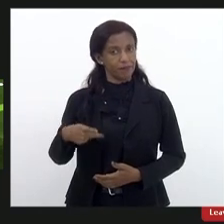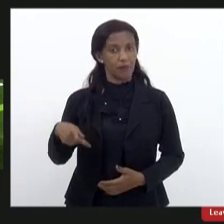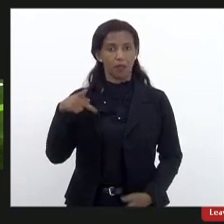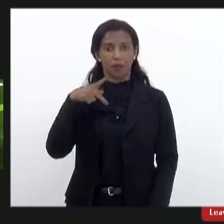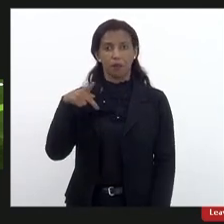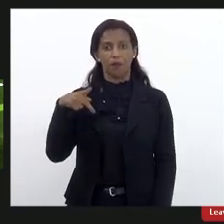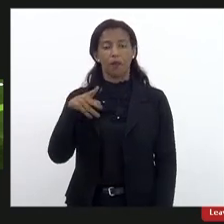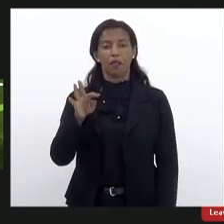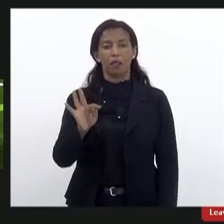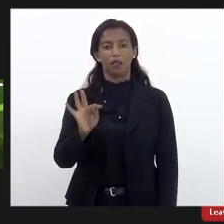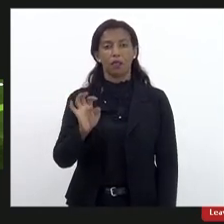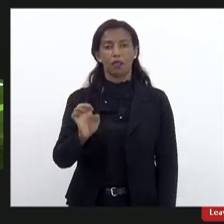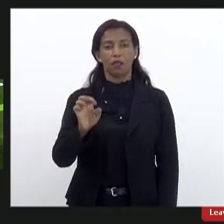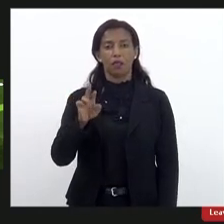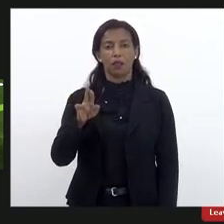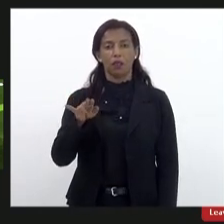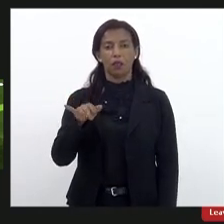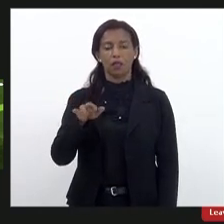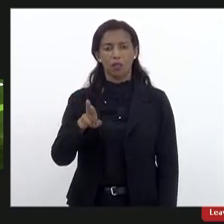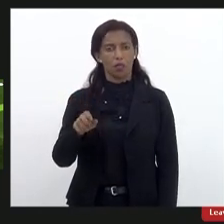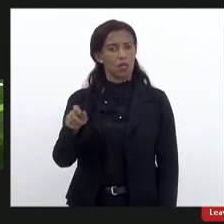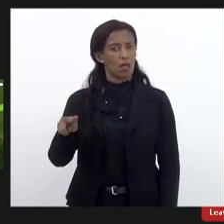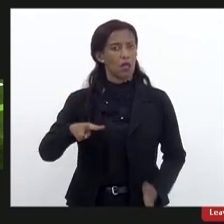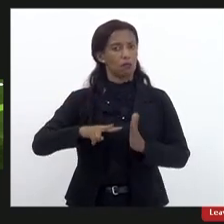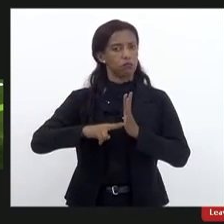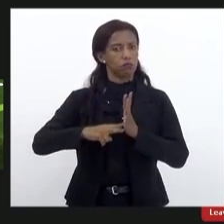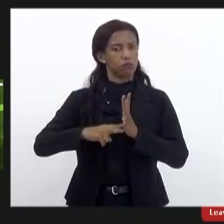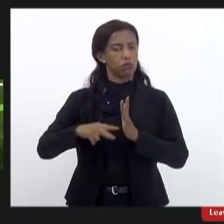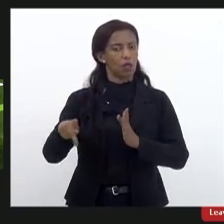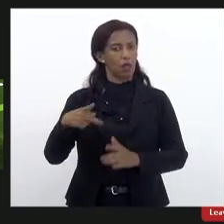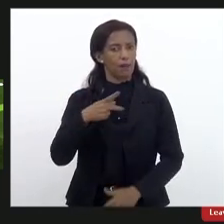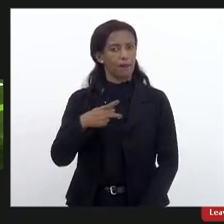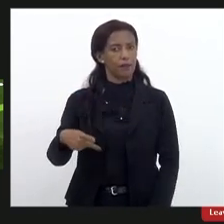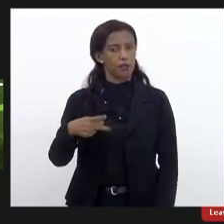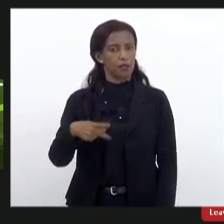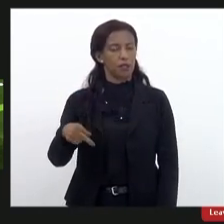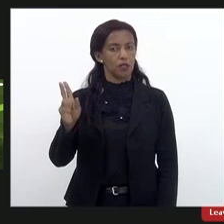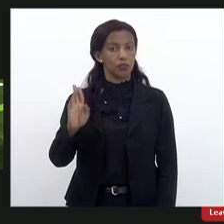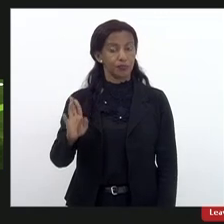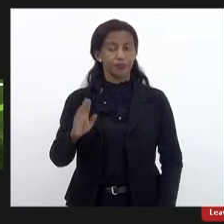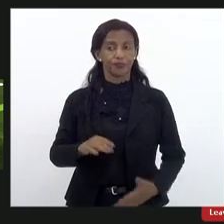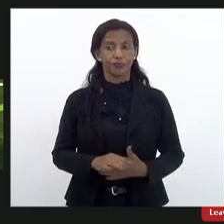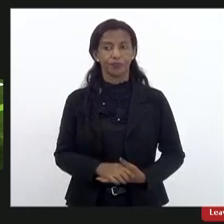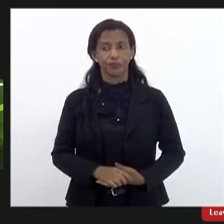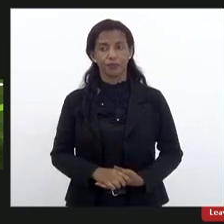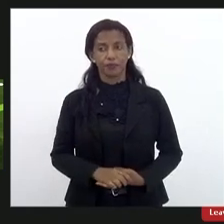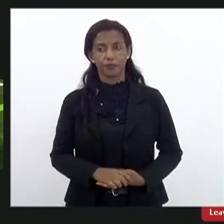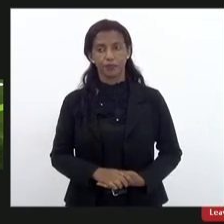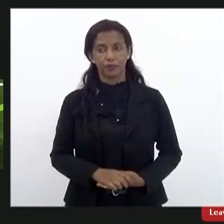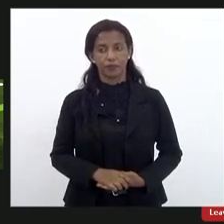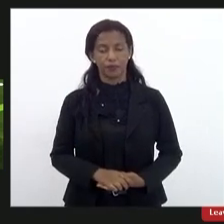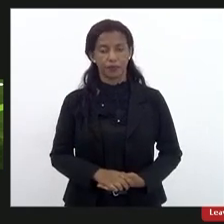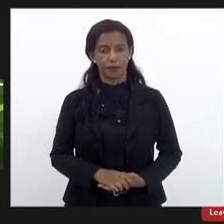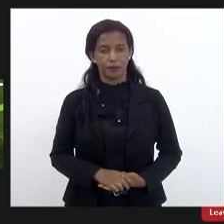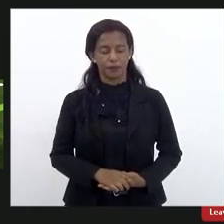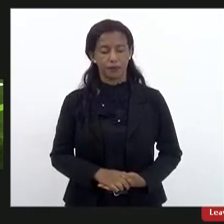professora Terezinha, presidente da UPI Sindicato, professora Terezinha Oliveira Machado da Silva, e